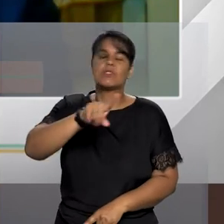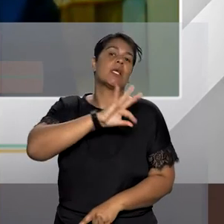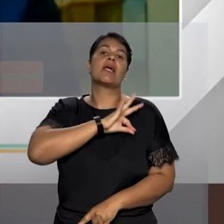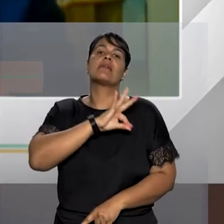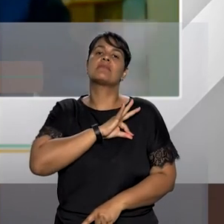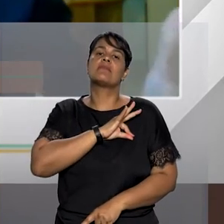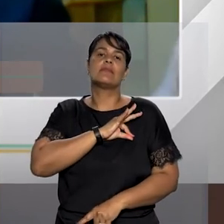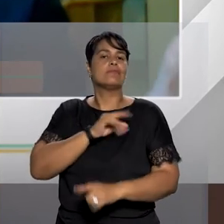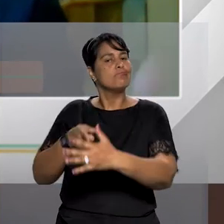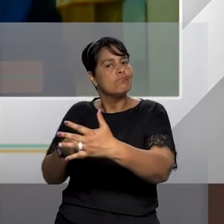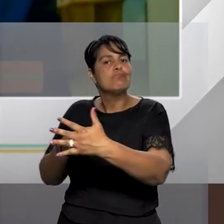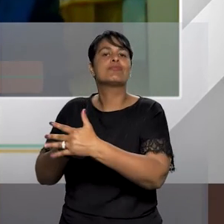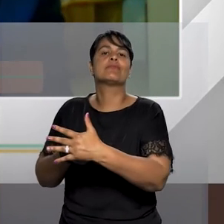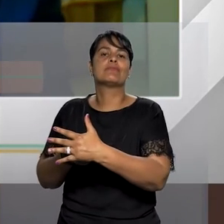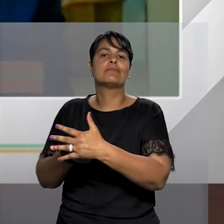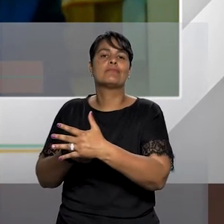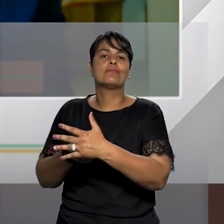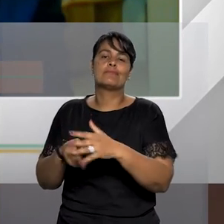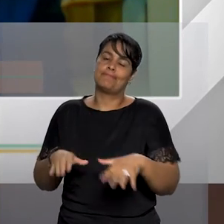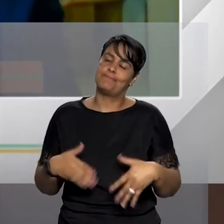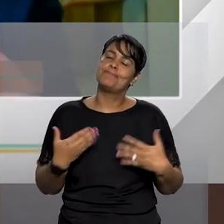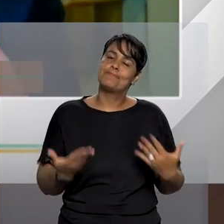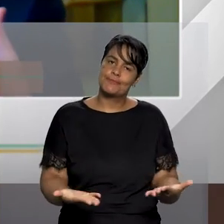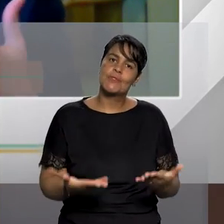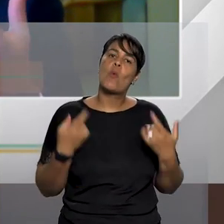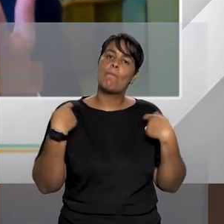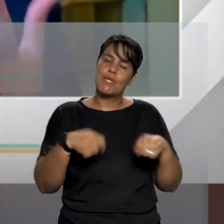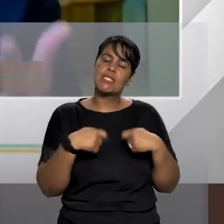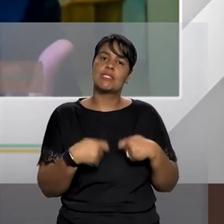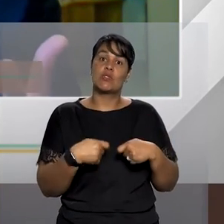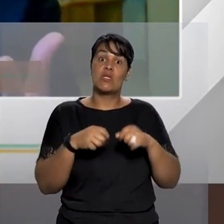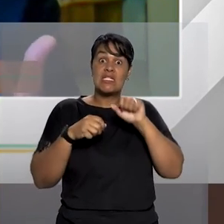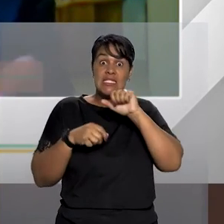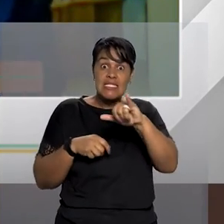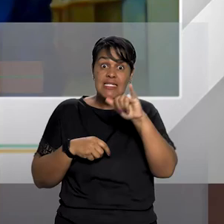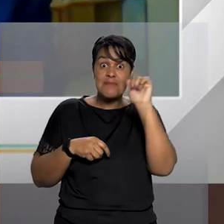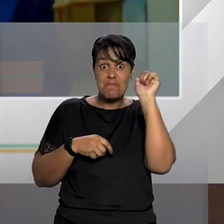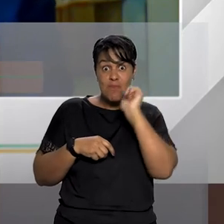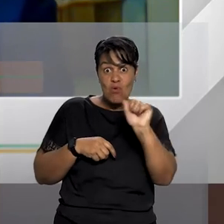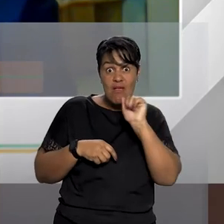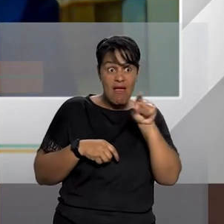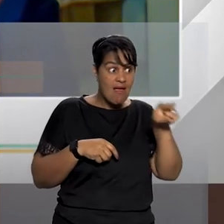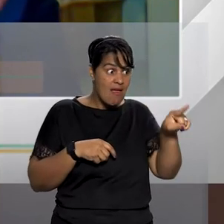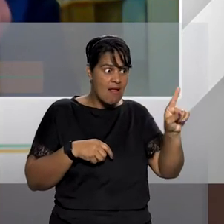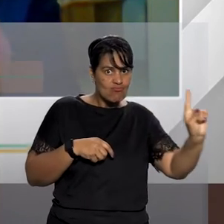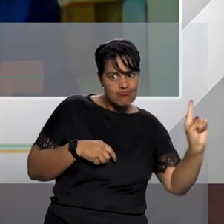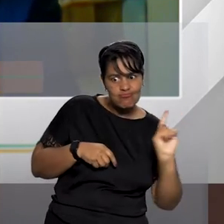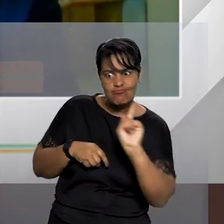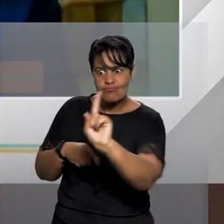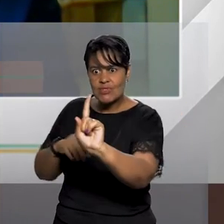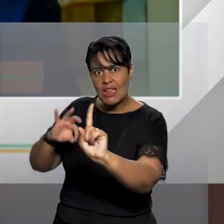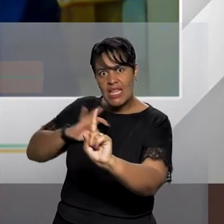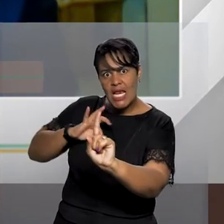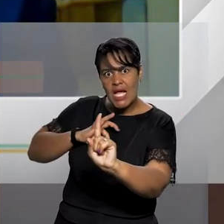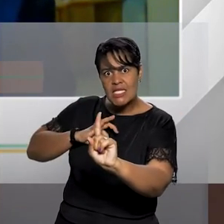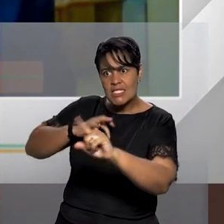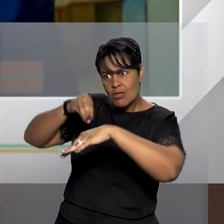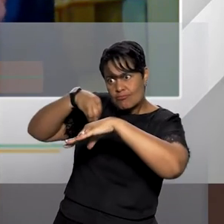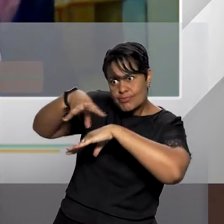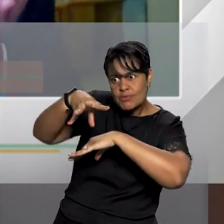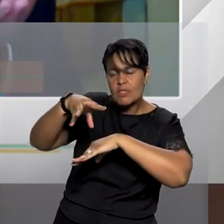vai crescendo até ela criar a coragem de denunciar. Então, quando ela cria a coragem, eu preciso acolher, eu preciso proteger.